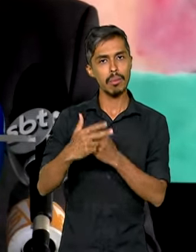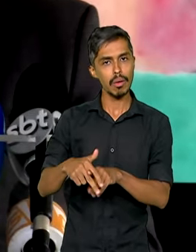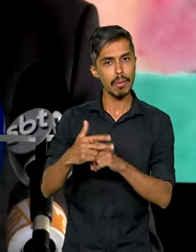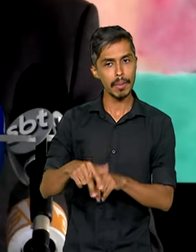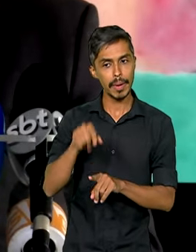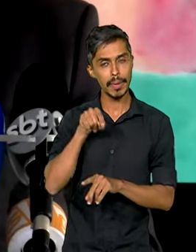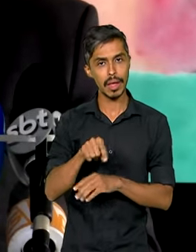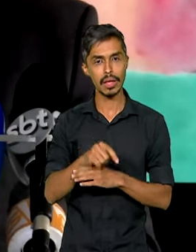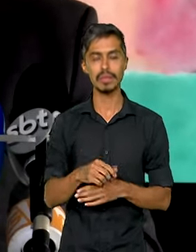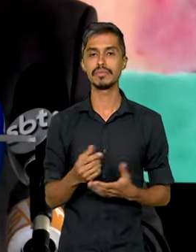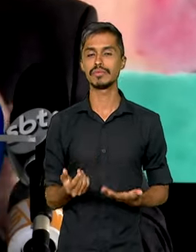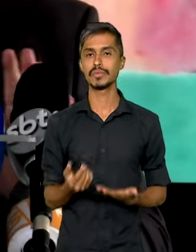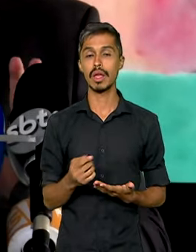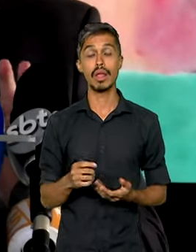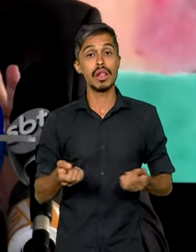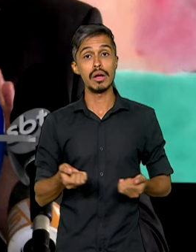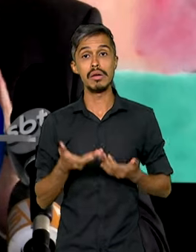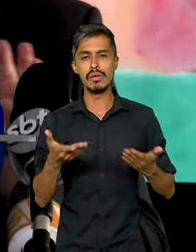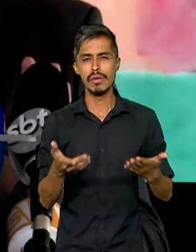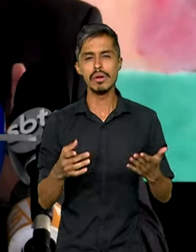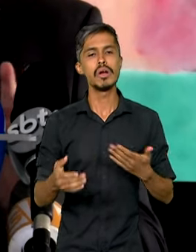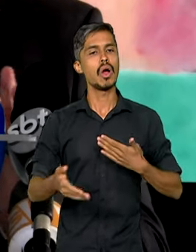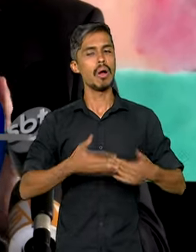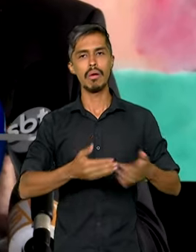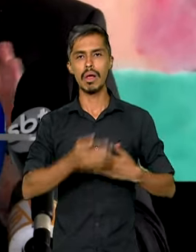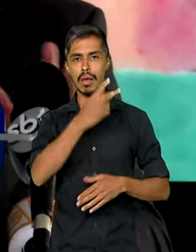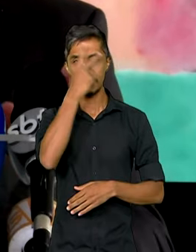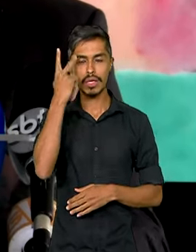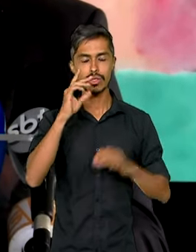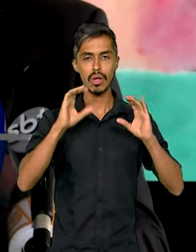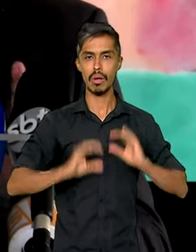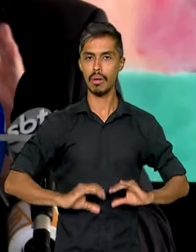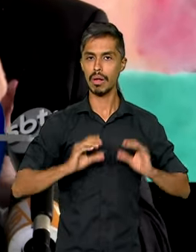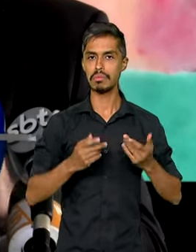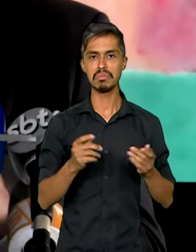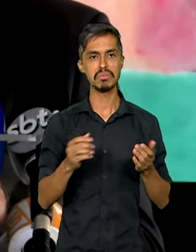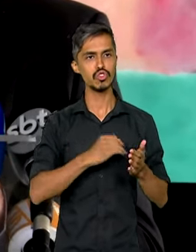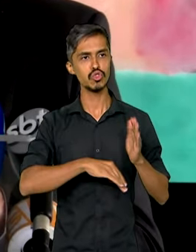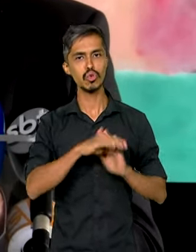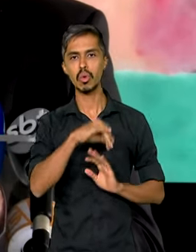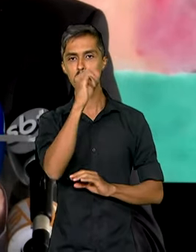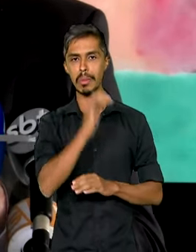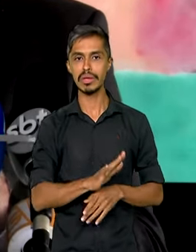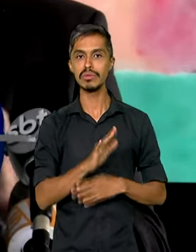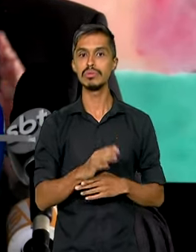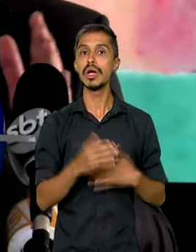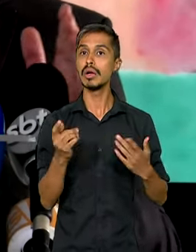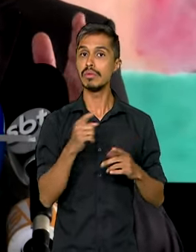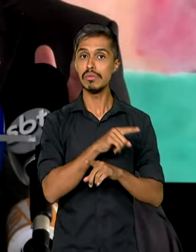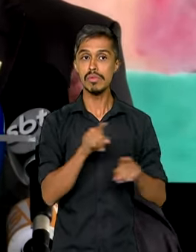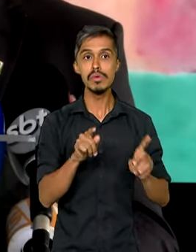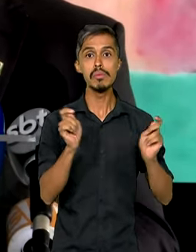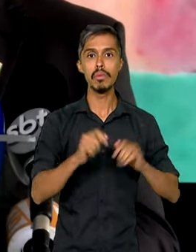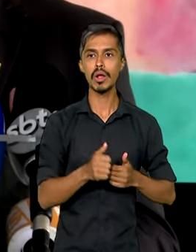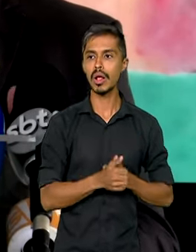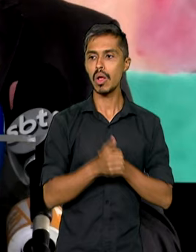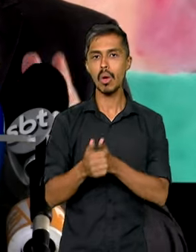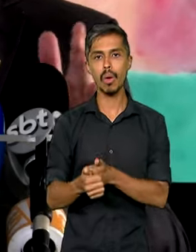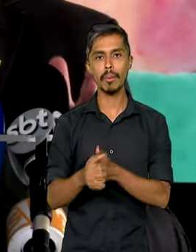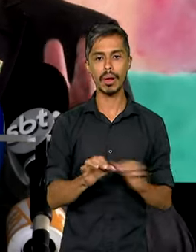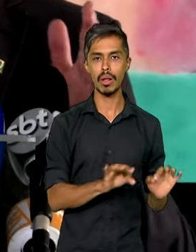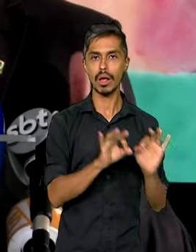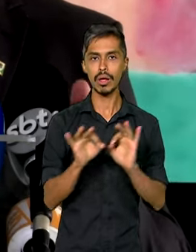que permitirá que qualquer cidadão, qualquer cidadã em todo o Brasil possa acompanhar